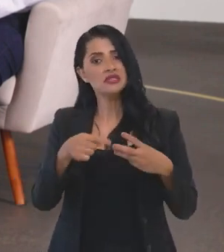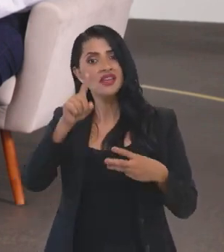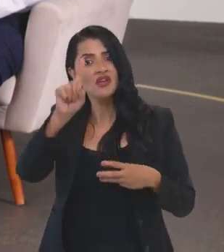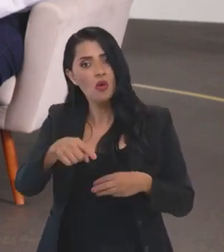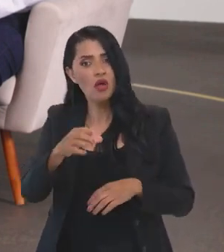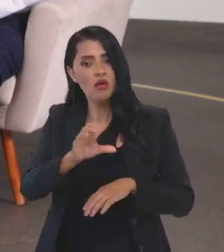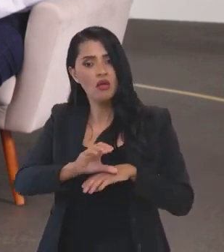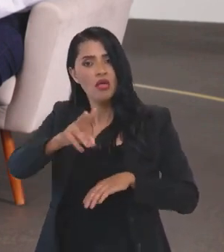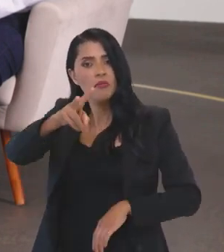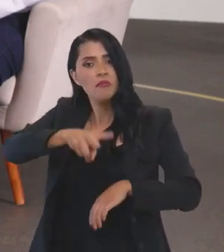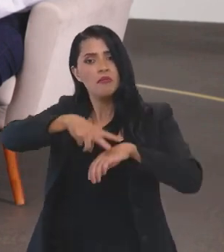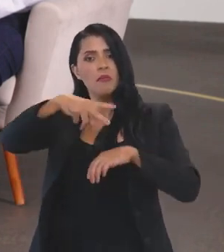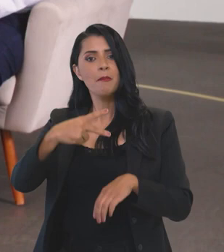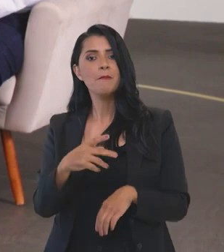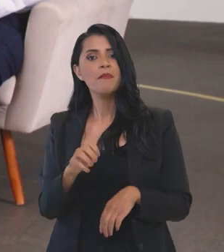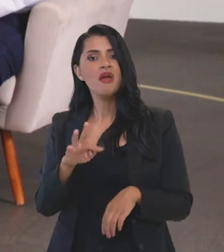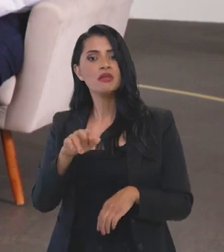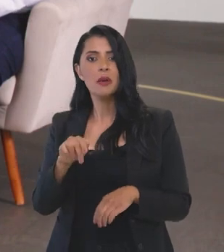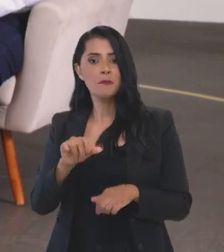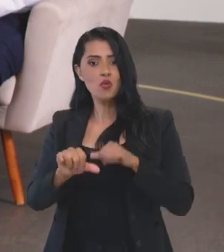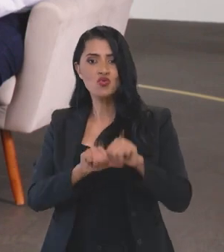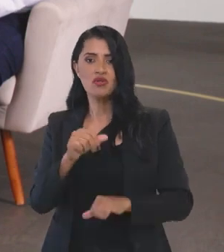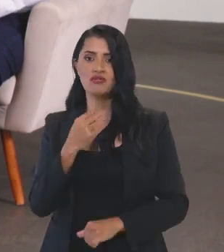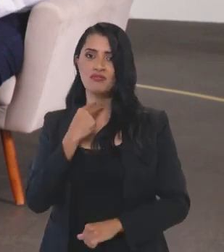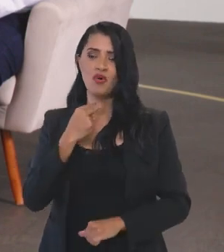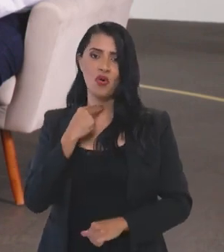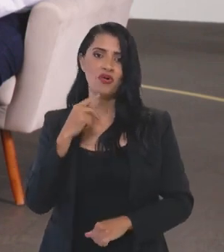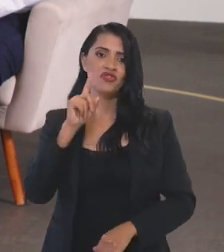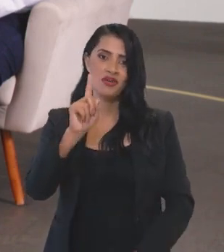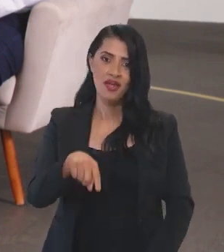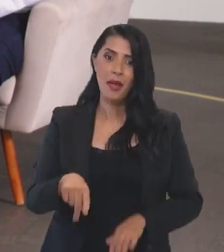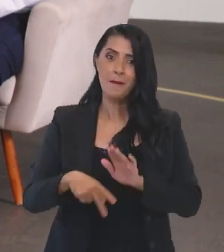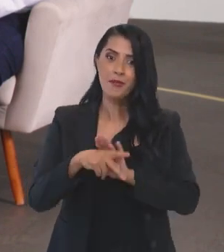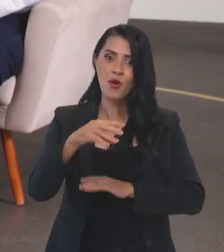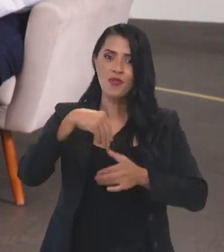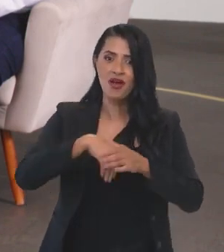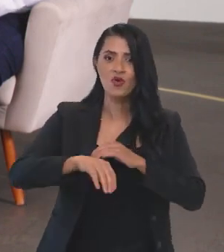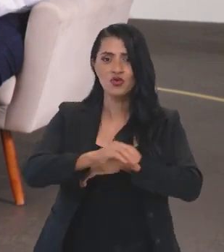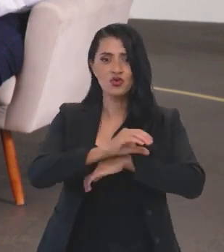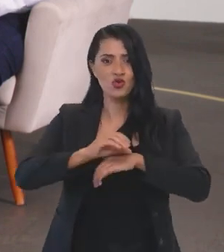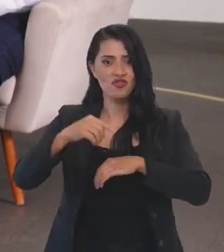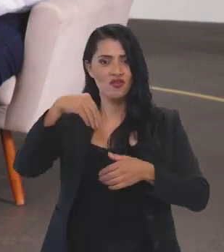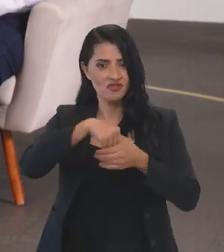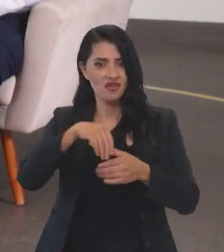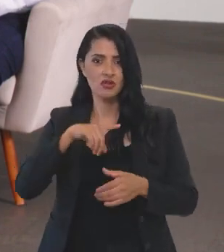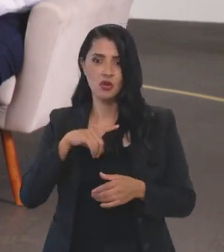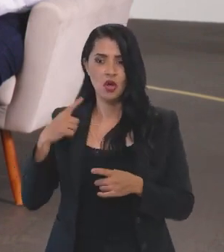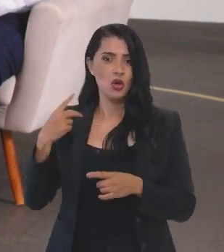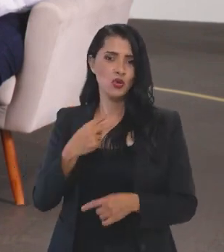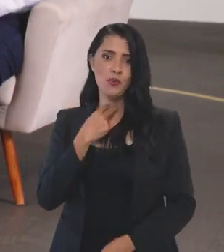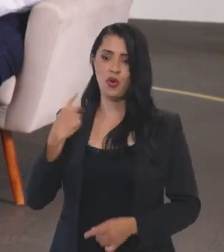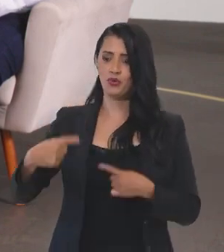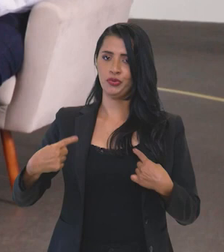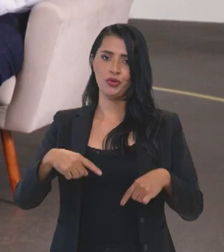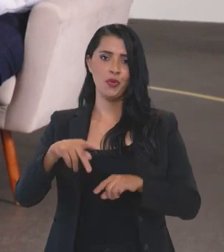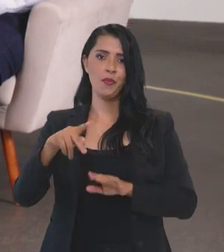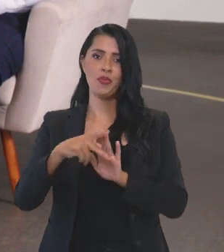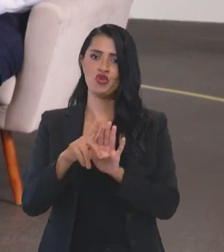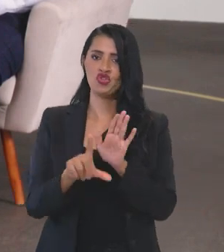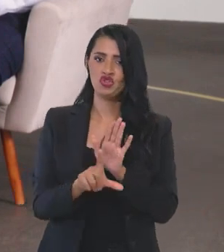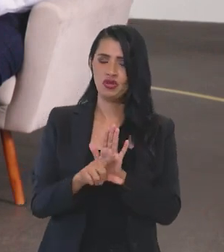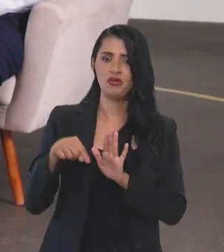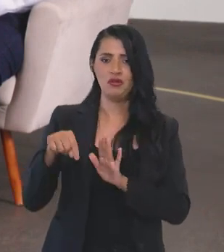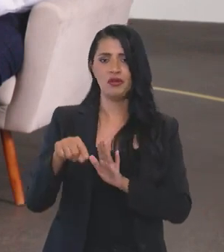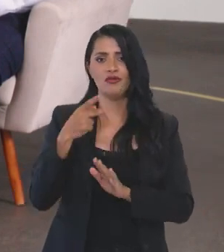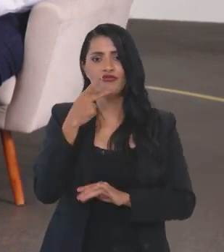Terceiro, que são cláusulas pétreas, que não poderiam ser alteradas. E como se trata de matéria constitucional, não poderia estar sendo discutida em um